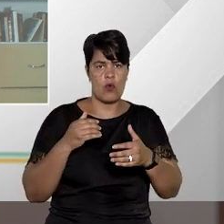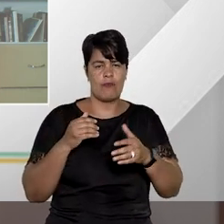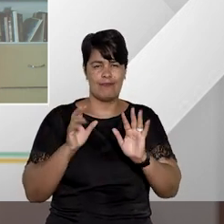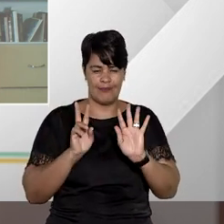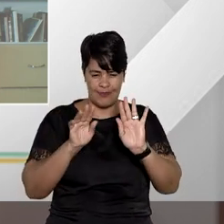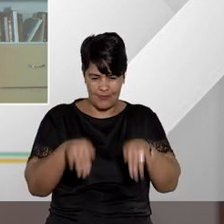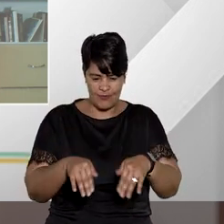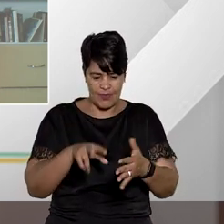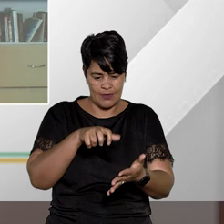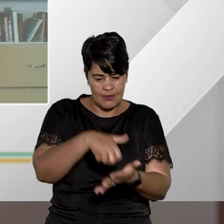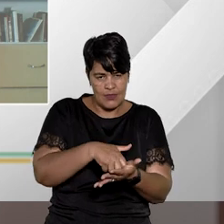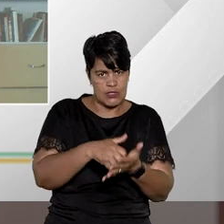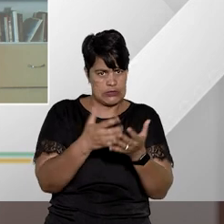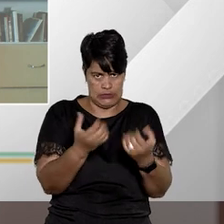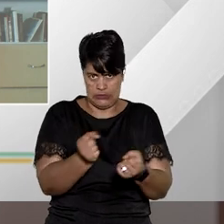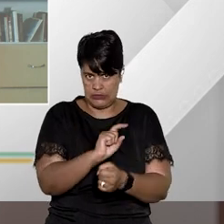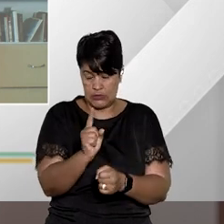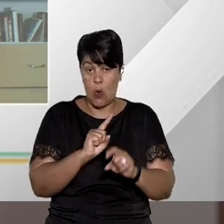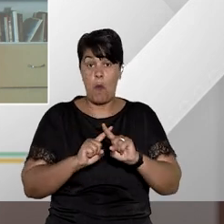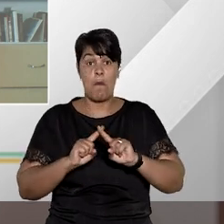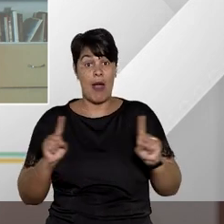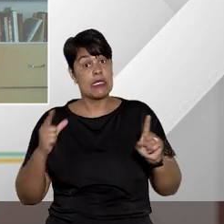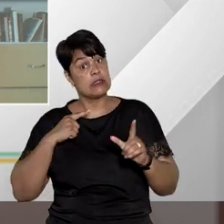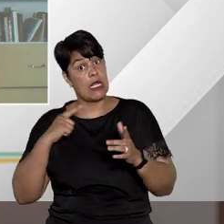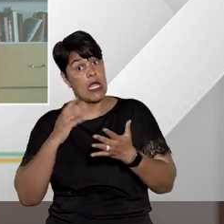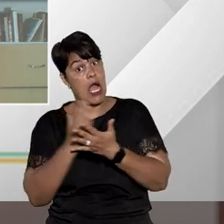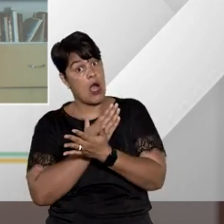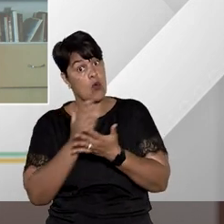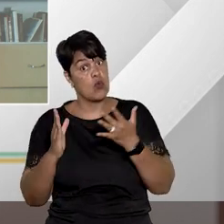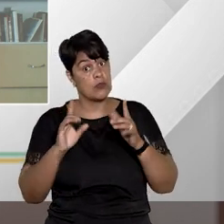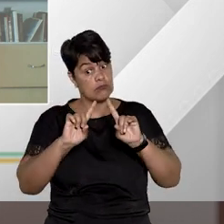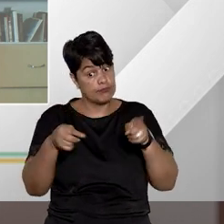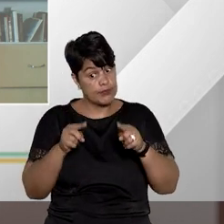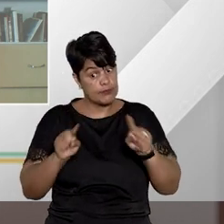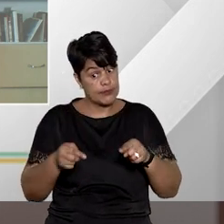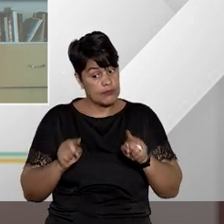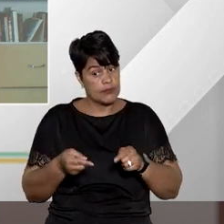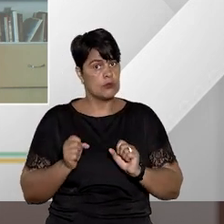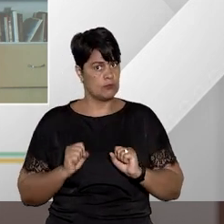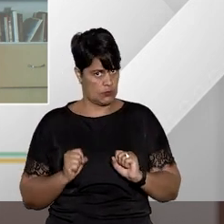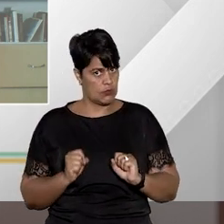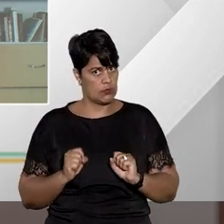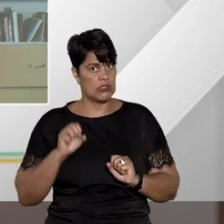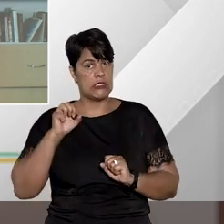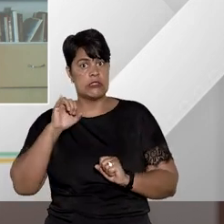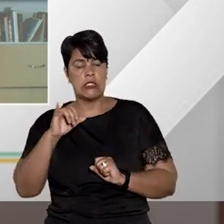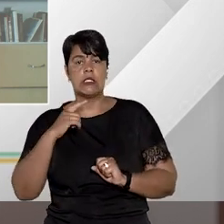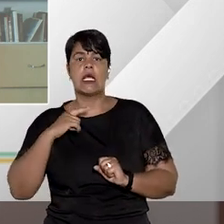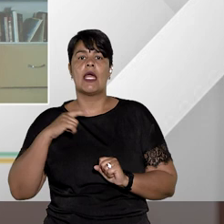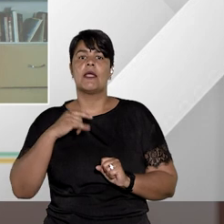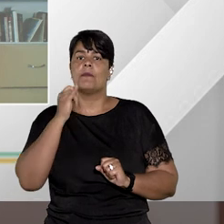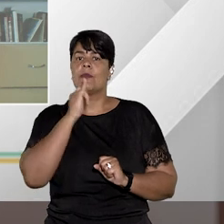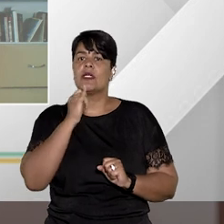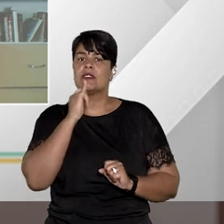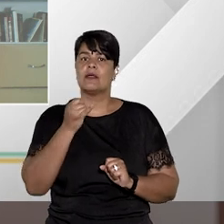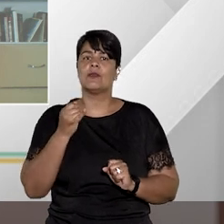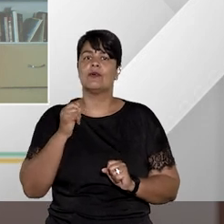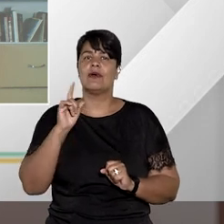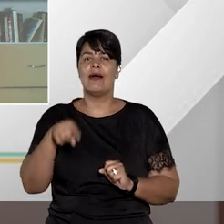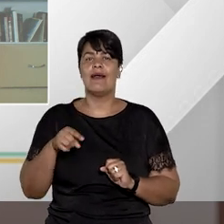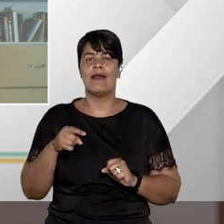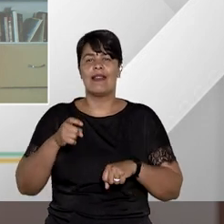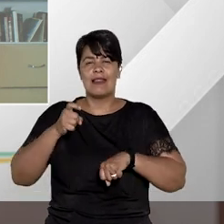recurso, mas há ressalvas aí nesse sentido, certo? Por exemplo, se houver a ilegalidade flagrante, pode ser